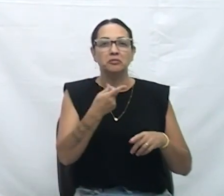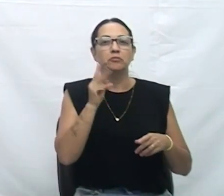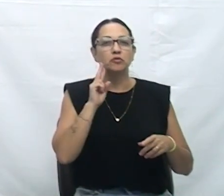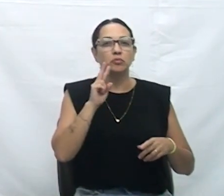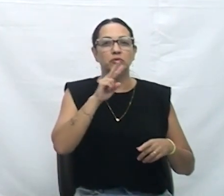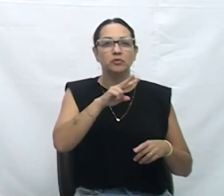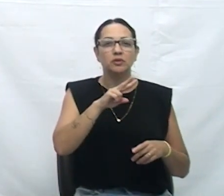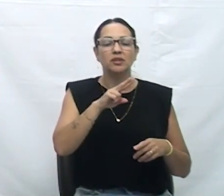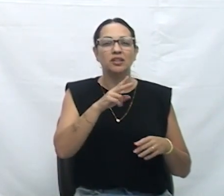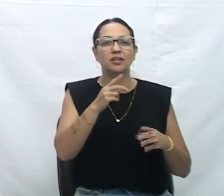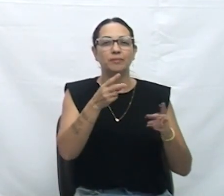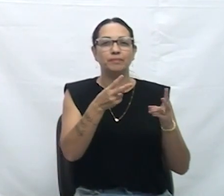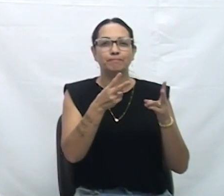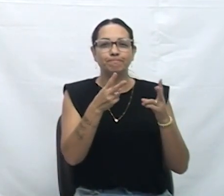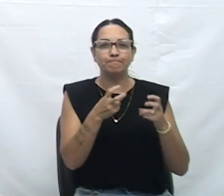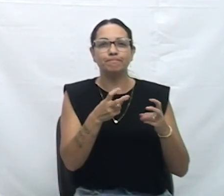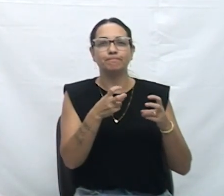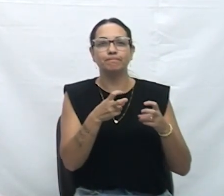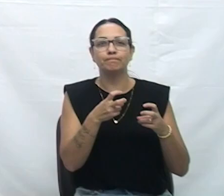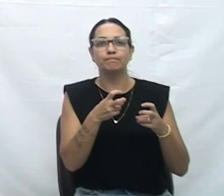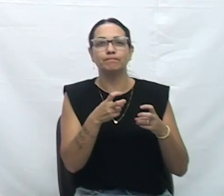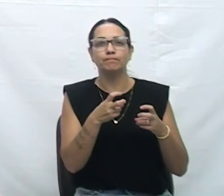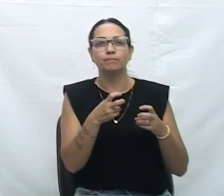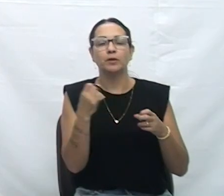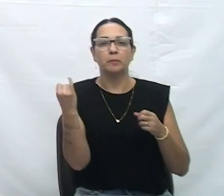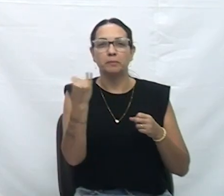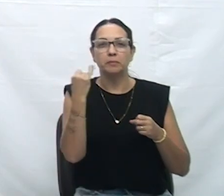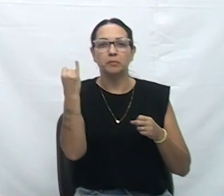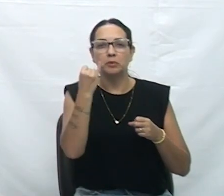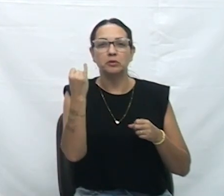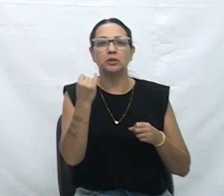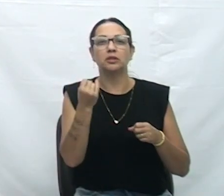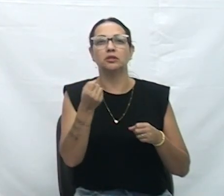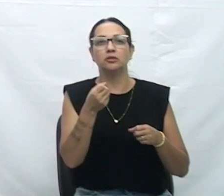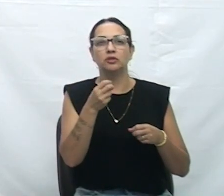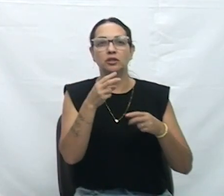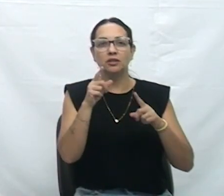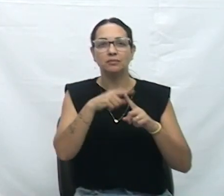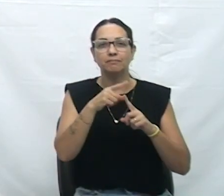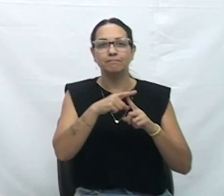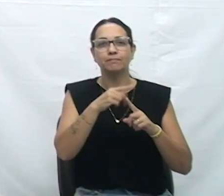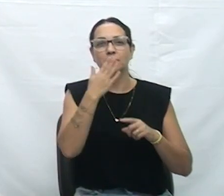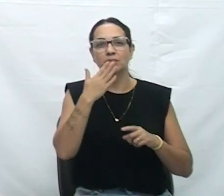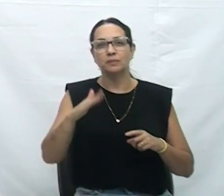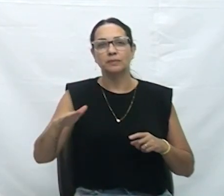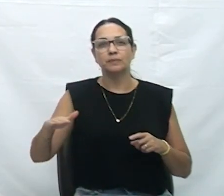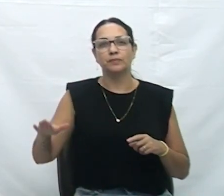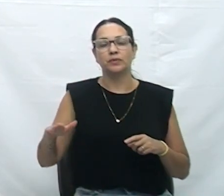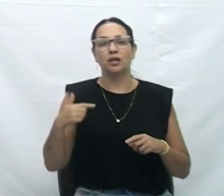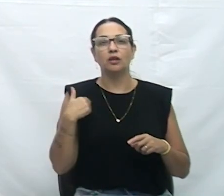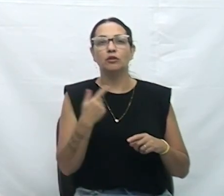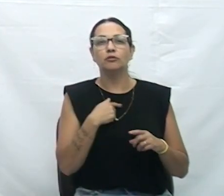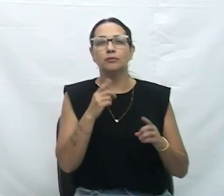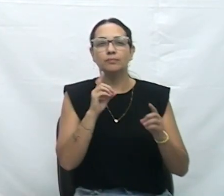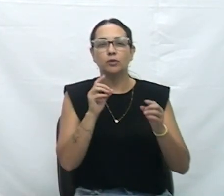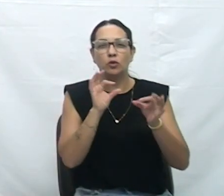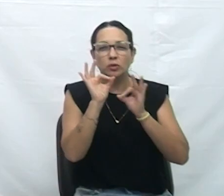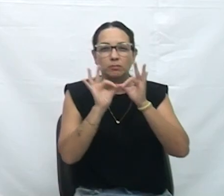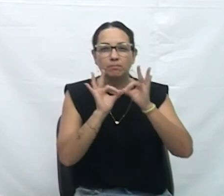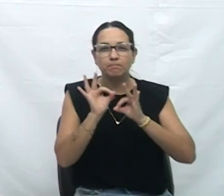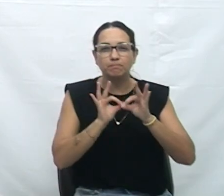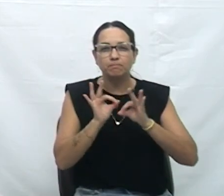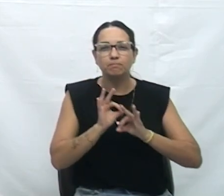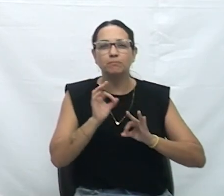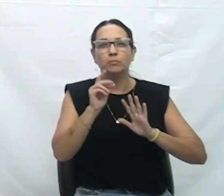a gente não pode deixar de falar, essa pauta da criança. E nós estamos alinhando um programa para ser trazido para a Criciúma,